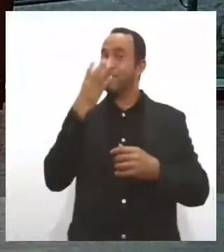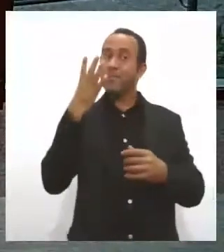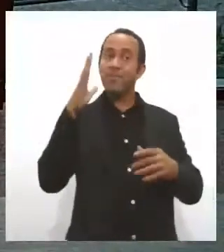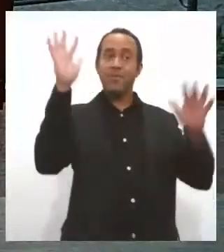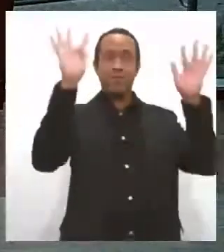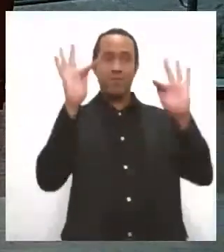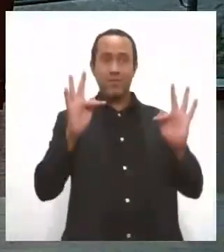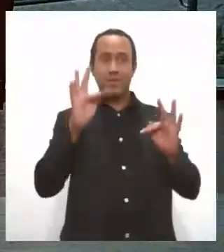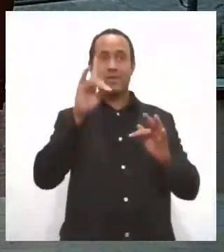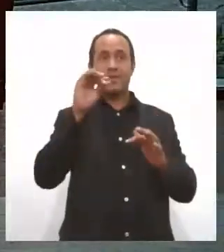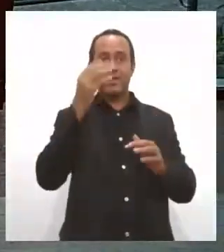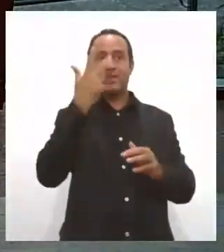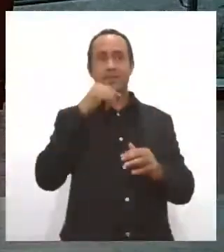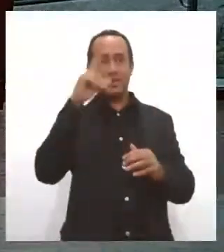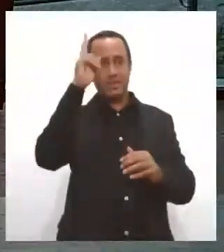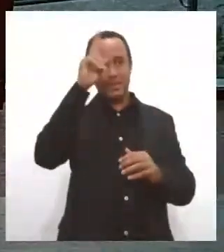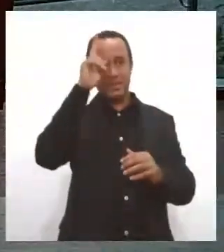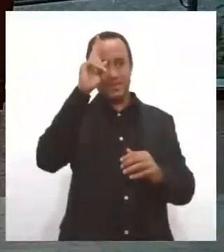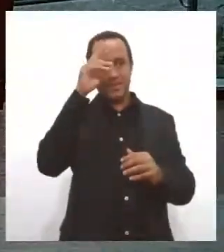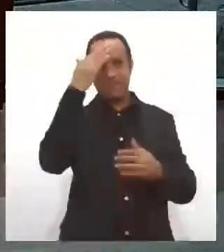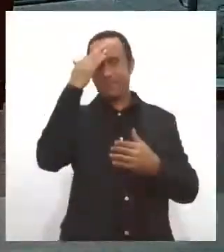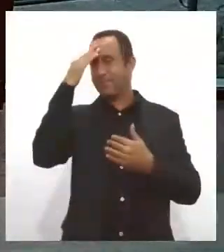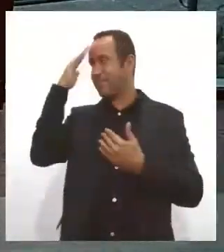bom? Muito bem, muito bem lembrado. Obrigada, um abraço.